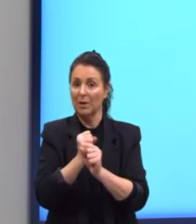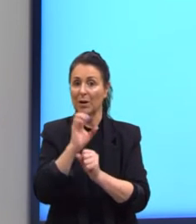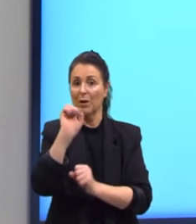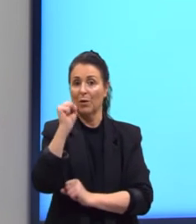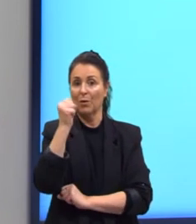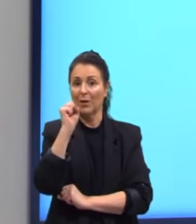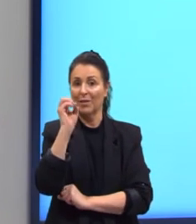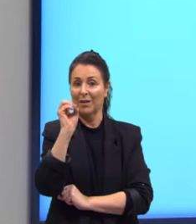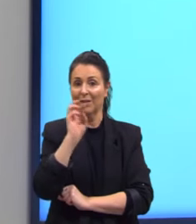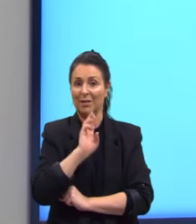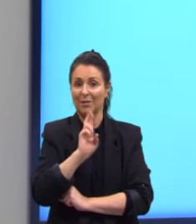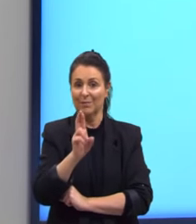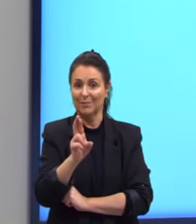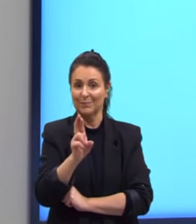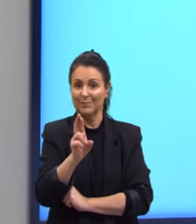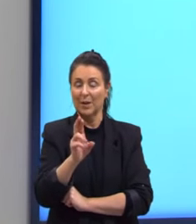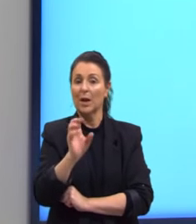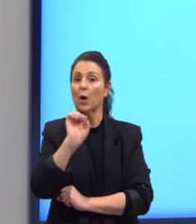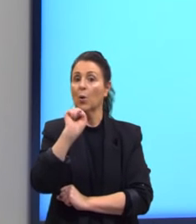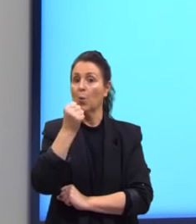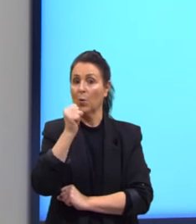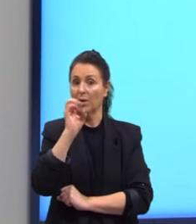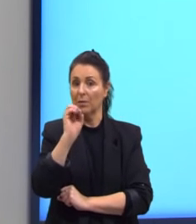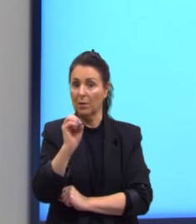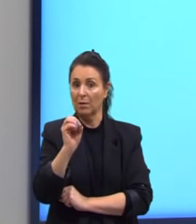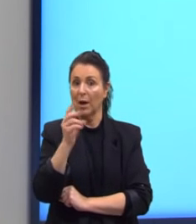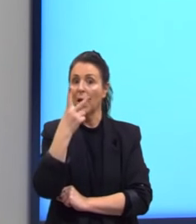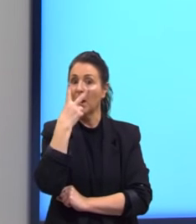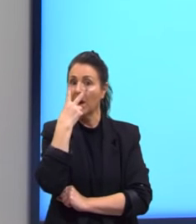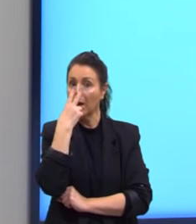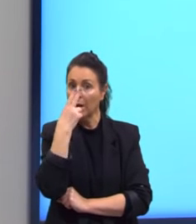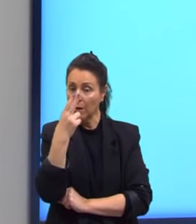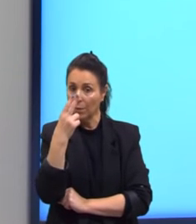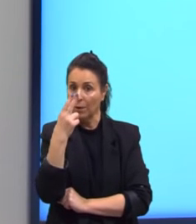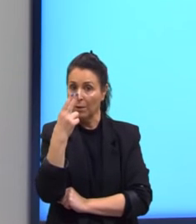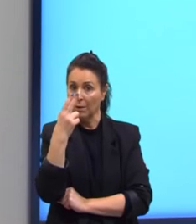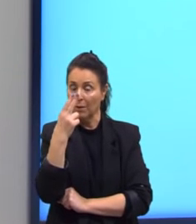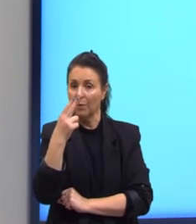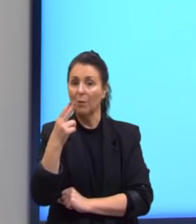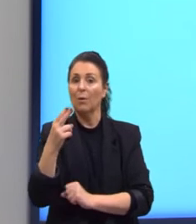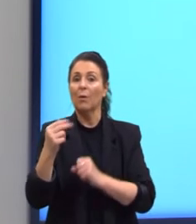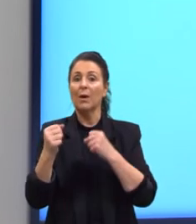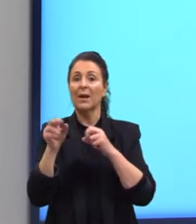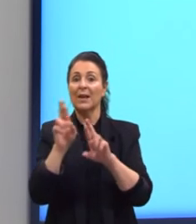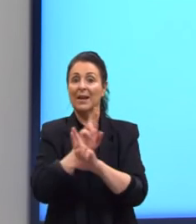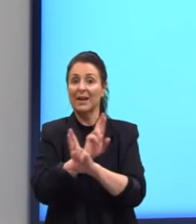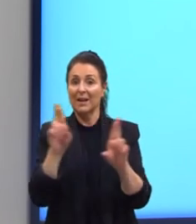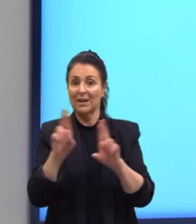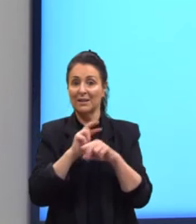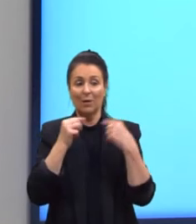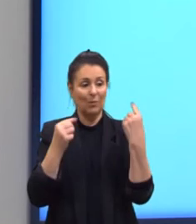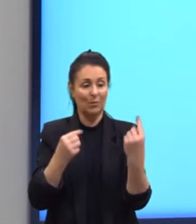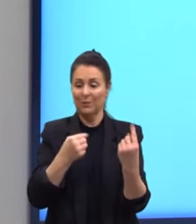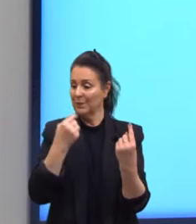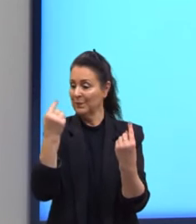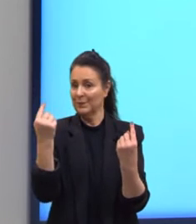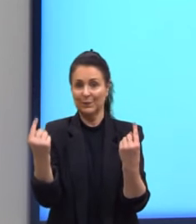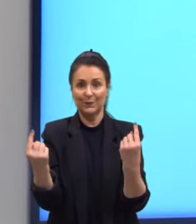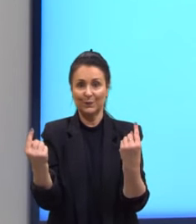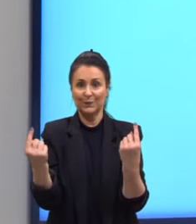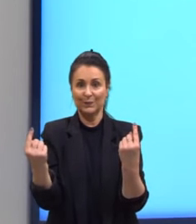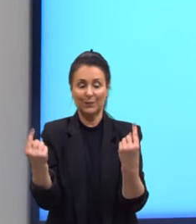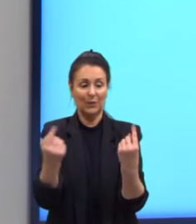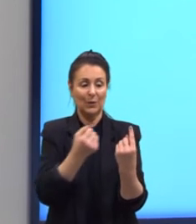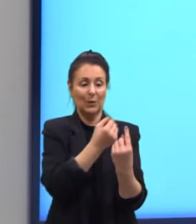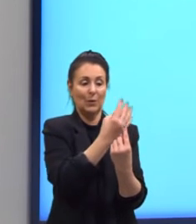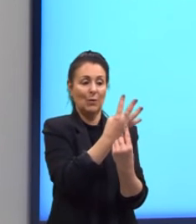e esta soma é exatamente a mesma em relação aos extremos. Aqui então os extremos